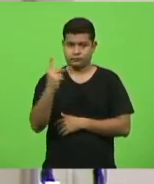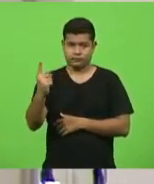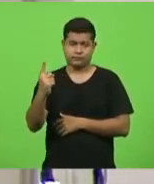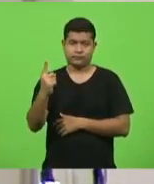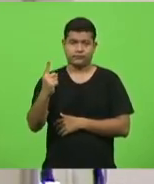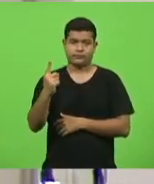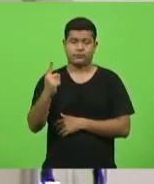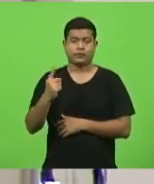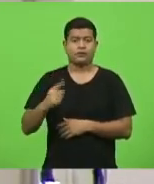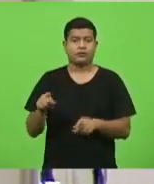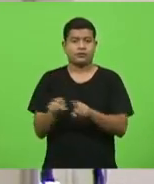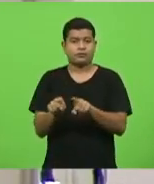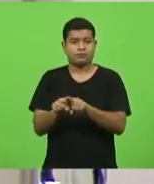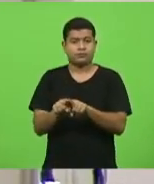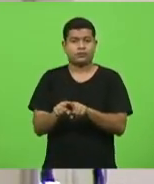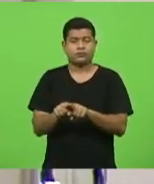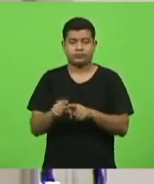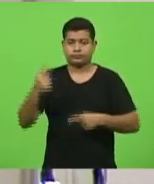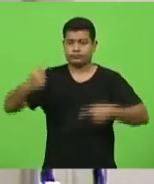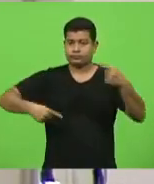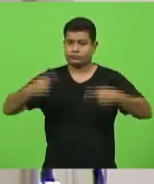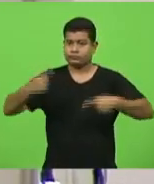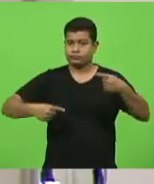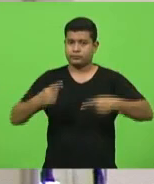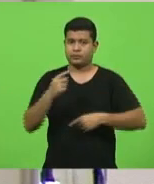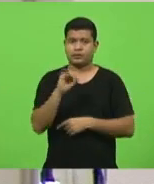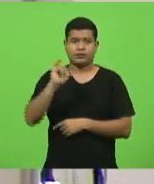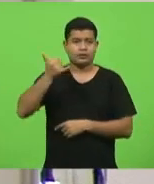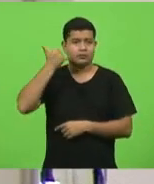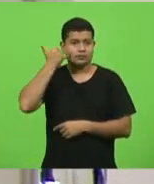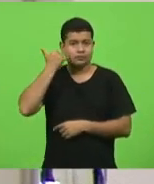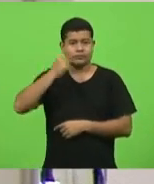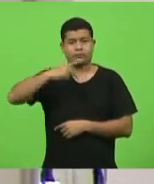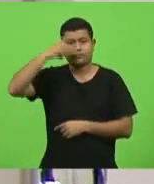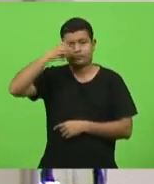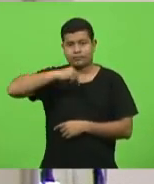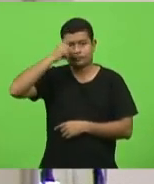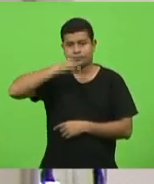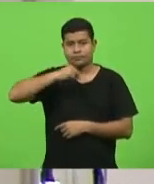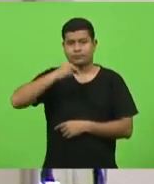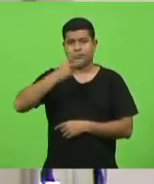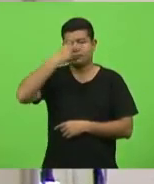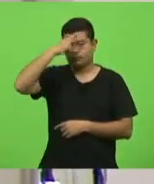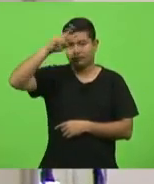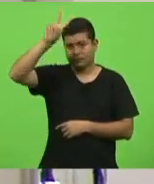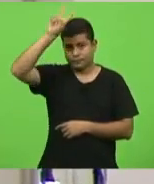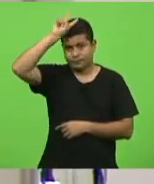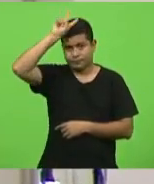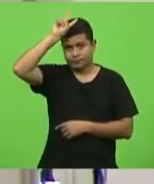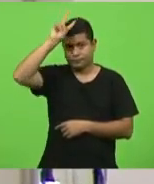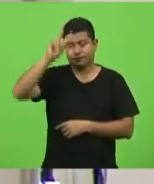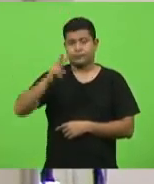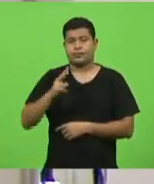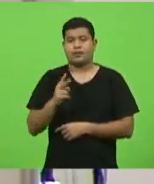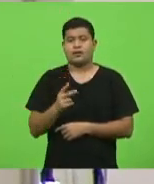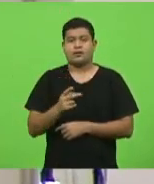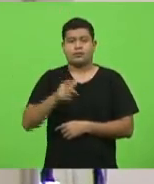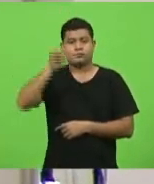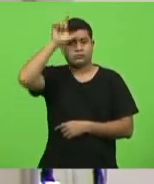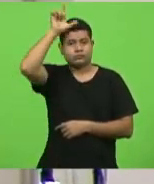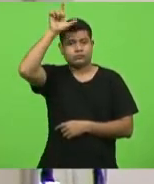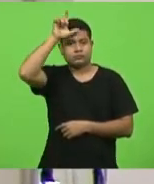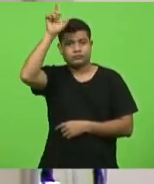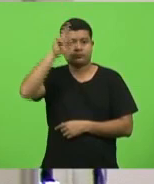Após ser discutido pelos senhores deputados Gessé Lopes, Kennedy Nunes, doutor Vicente Caropreso, Sargento Lima, Ivan